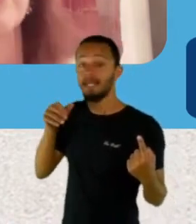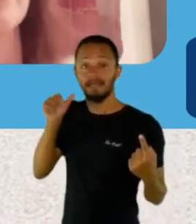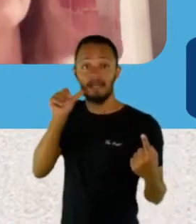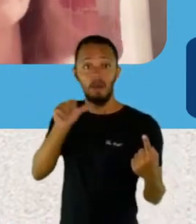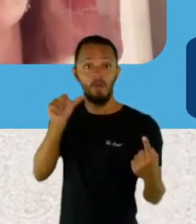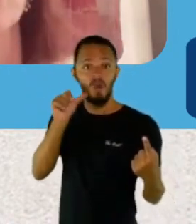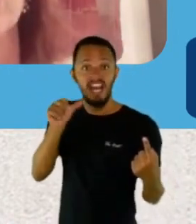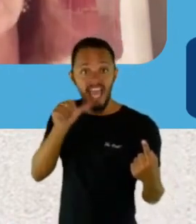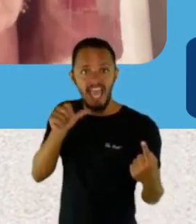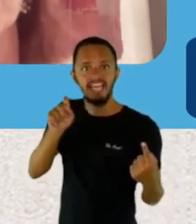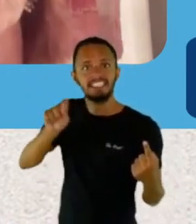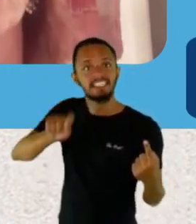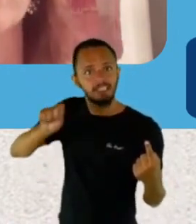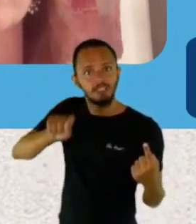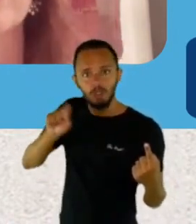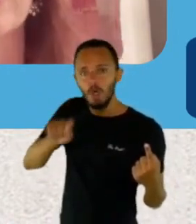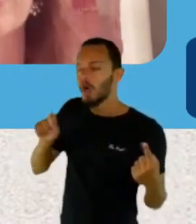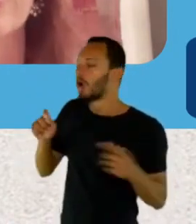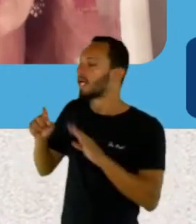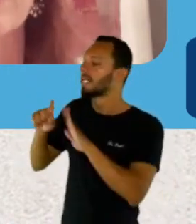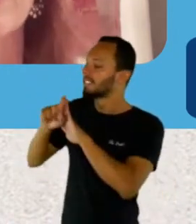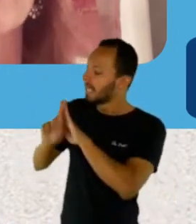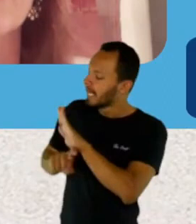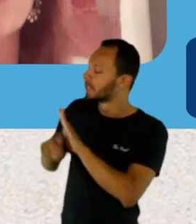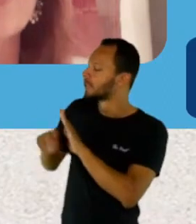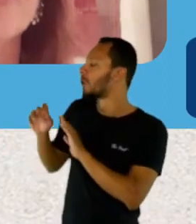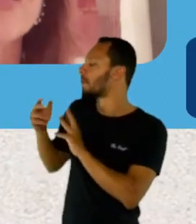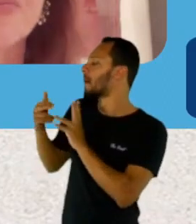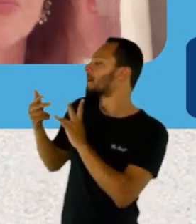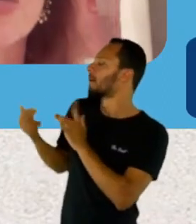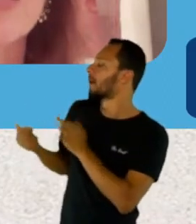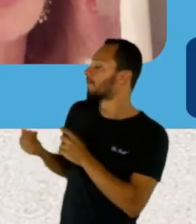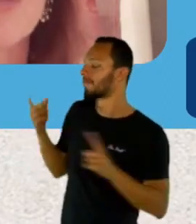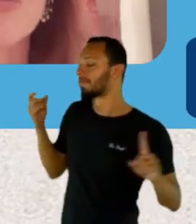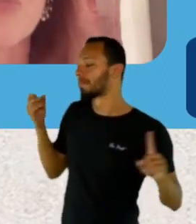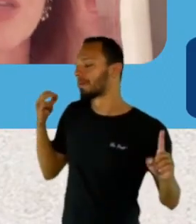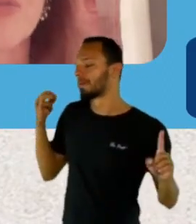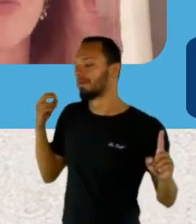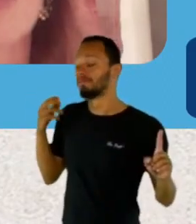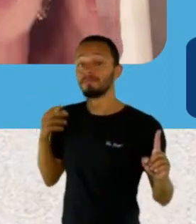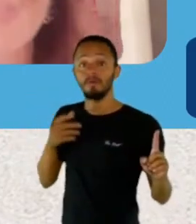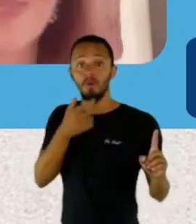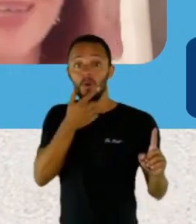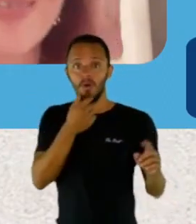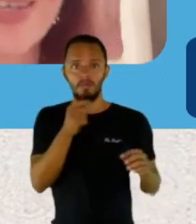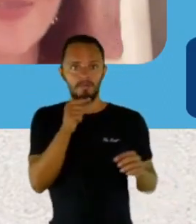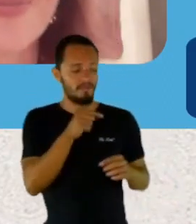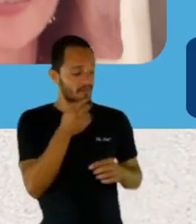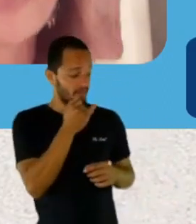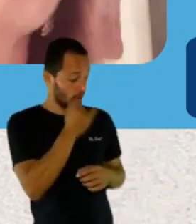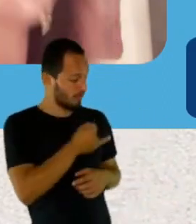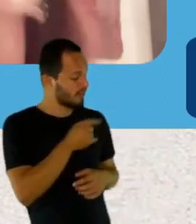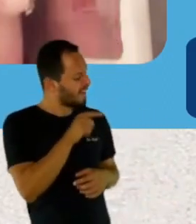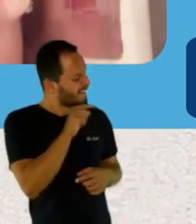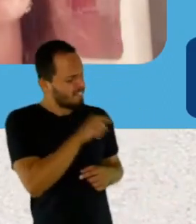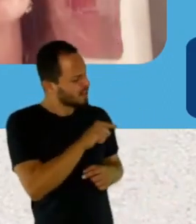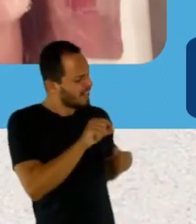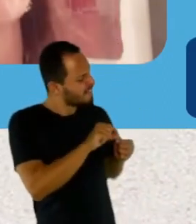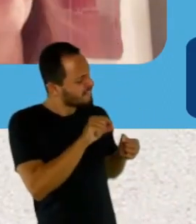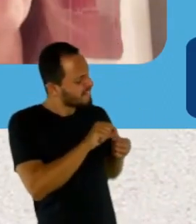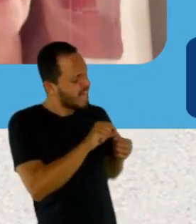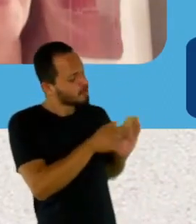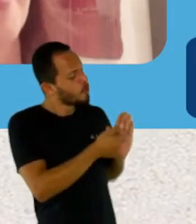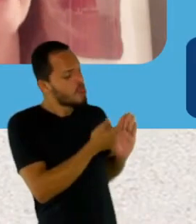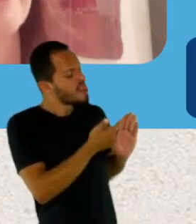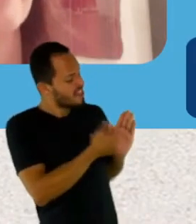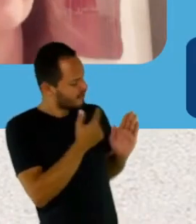narrando seus textos, contando alguma coisa, e ele falou para mim assim, por que você não faz um livro? Como se fosse a coisa mais fácil do mundo, por que você não faz